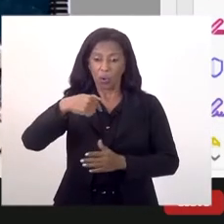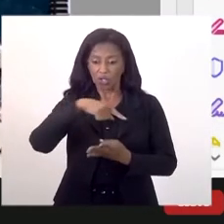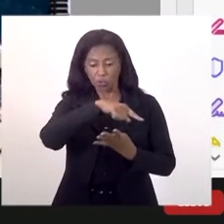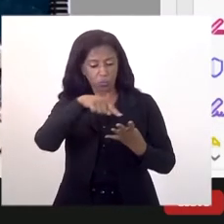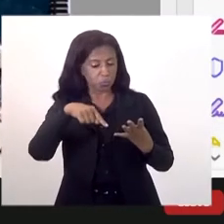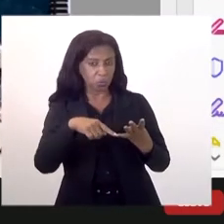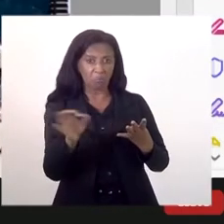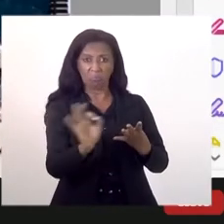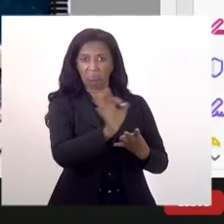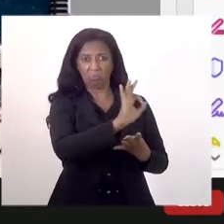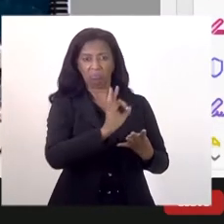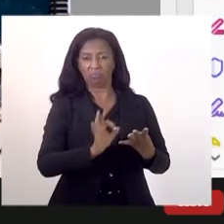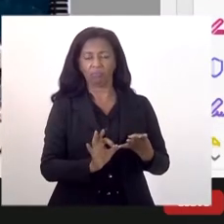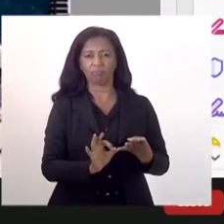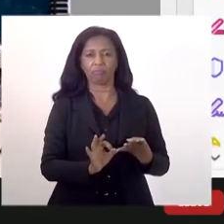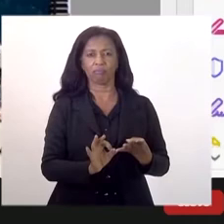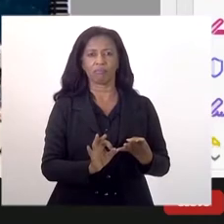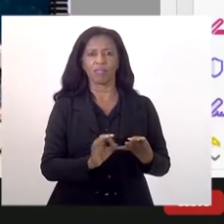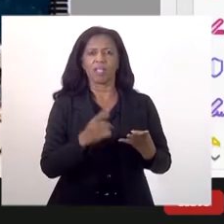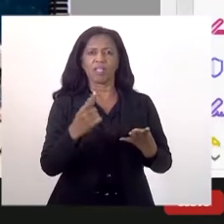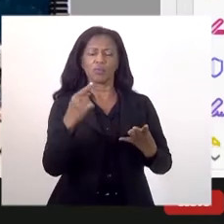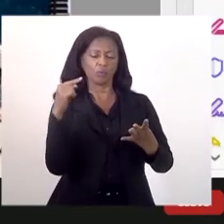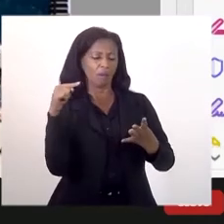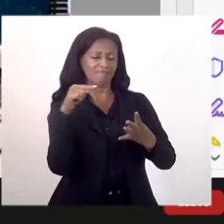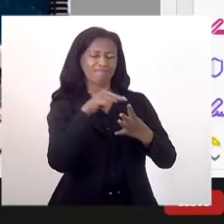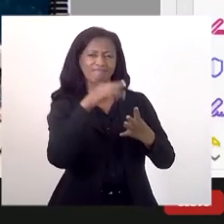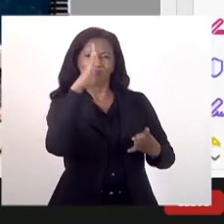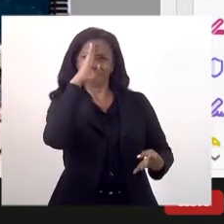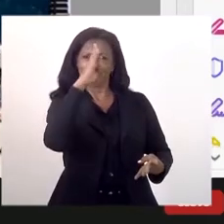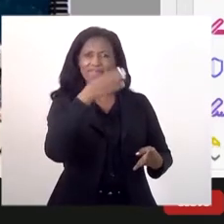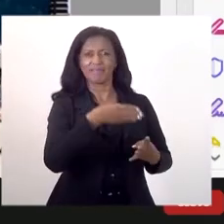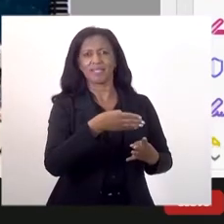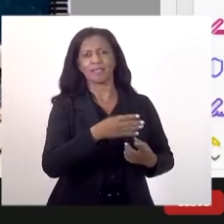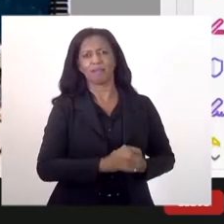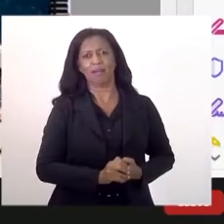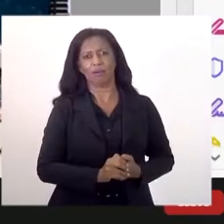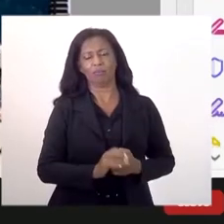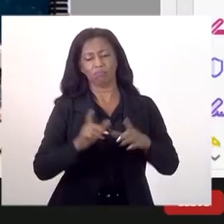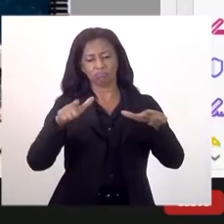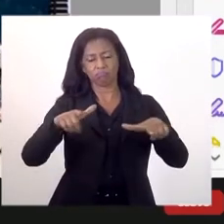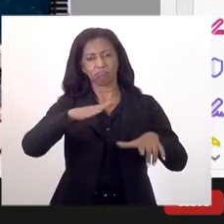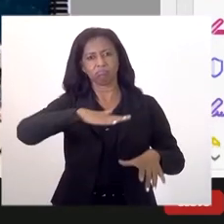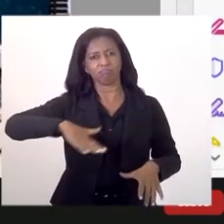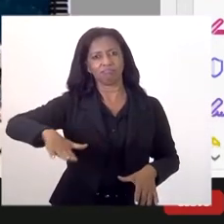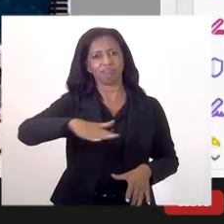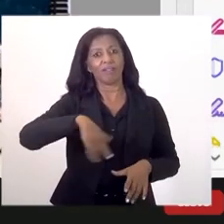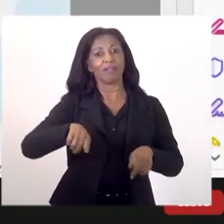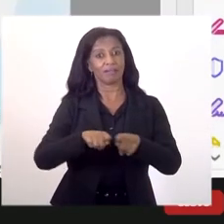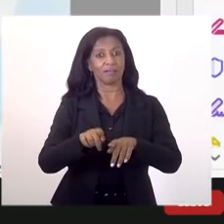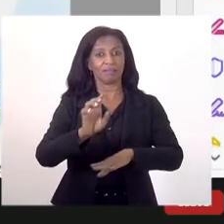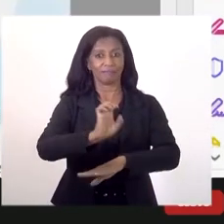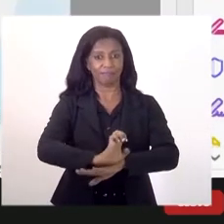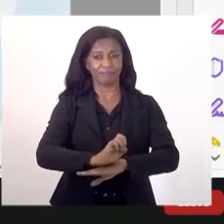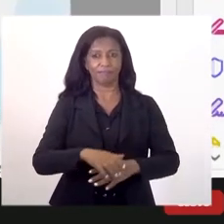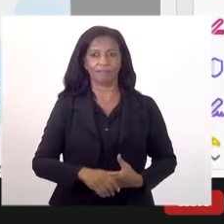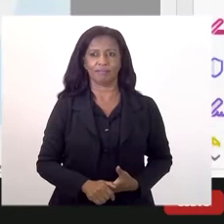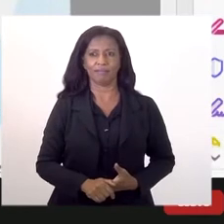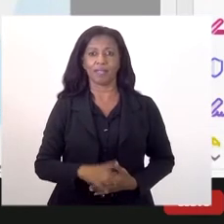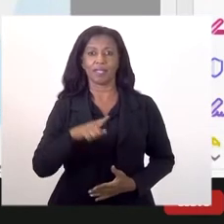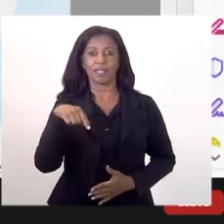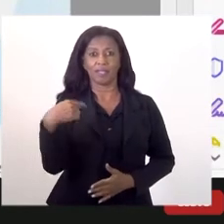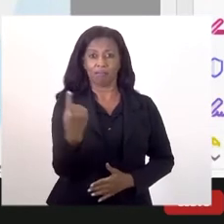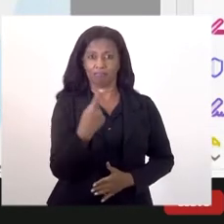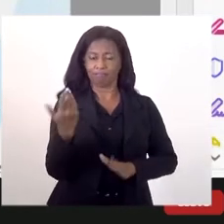quatro. Então, isso é um ponto crítico para a nossa região e para o nosso Estado. E aí, a nossa